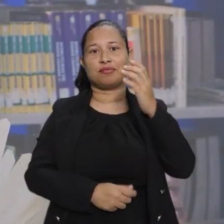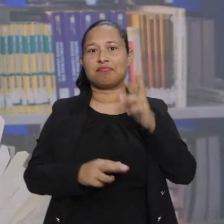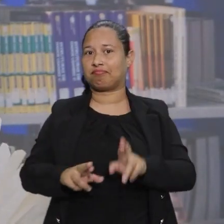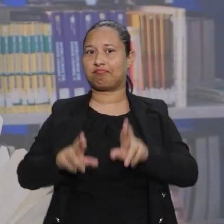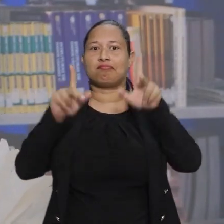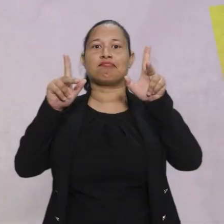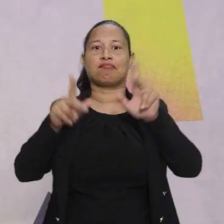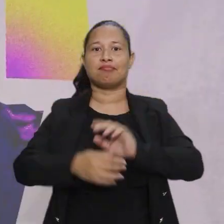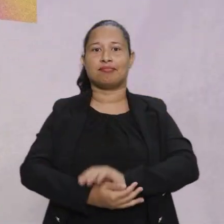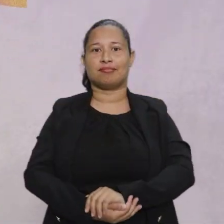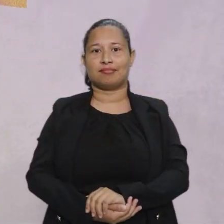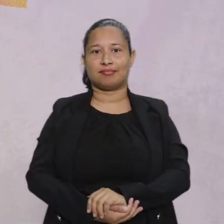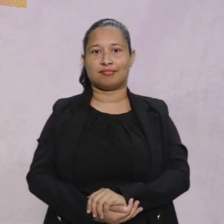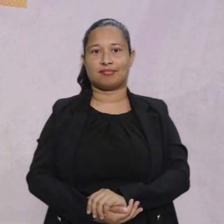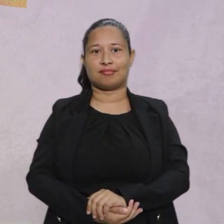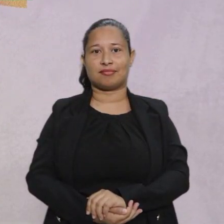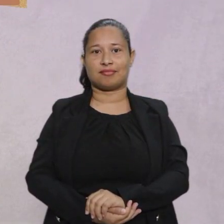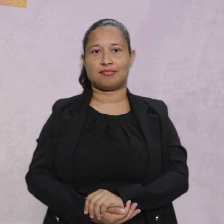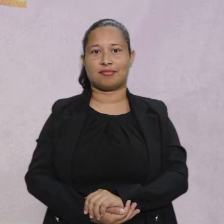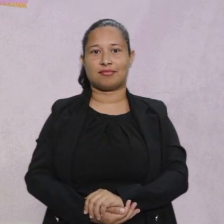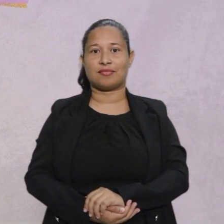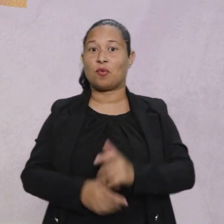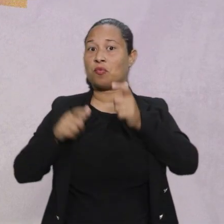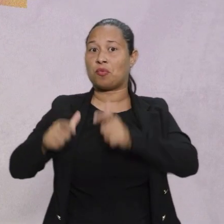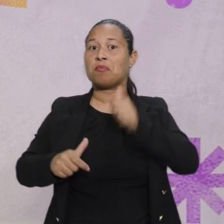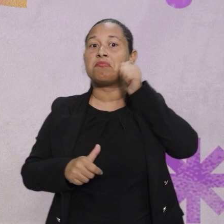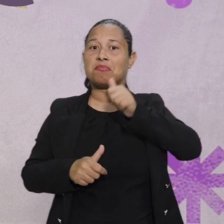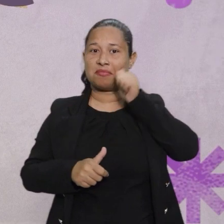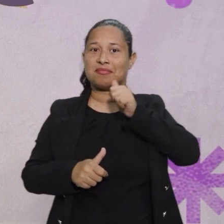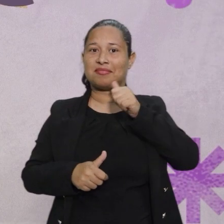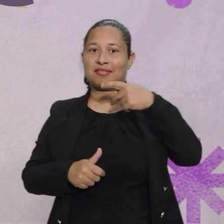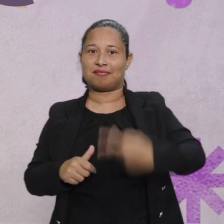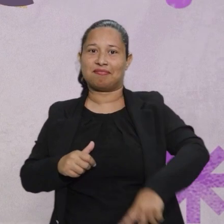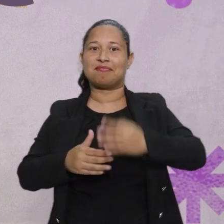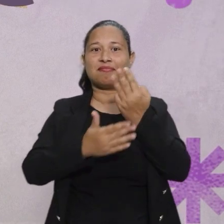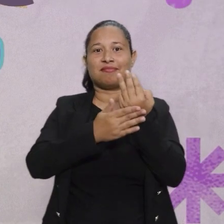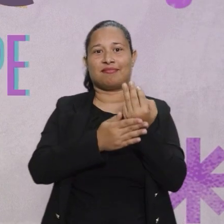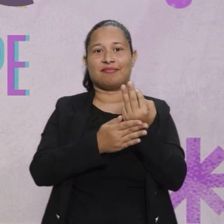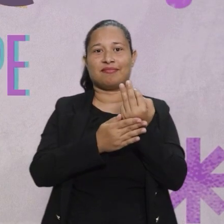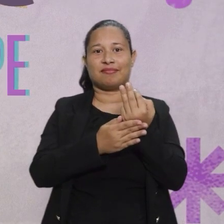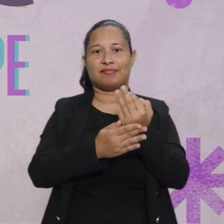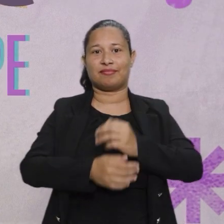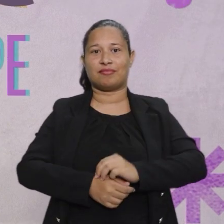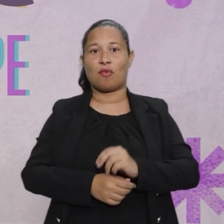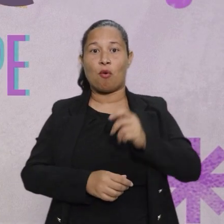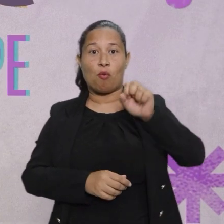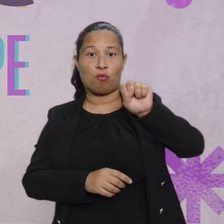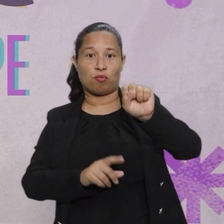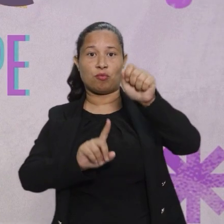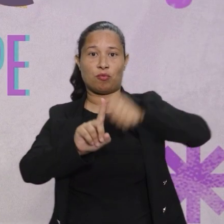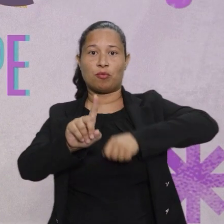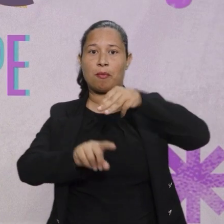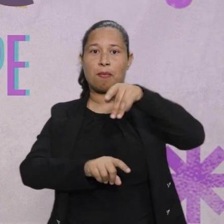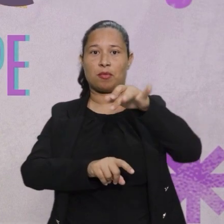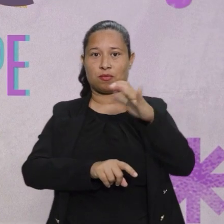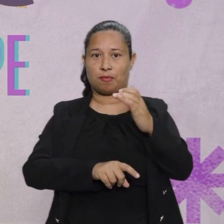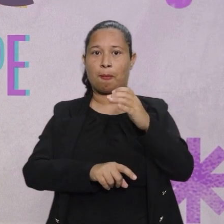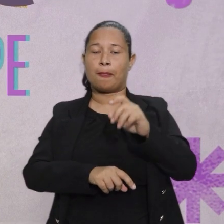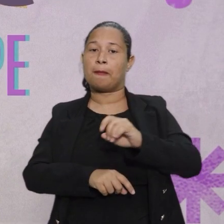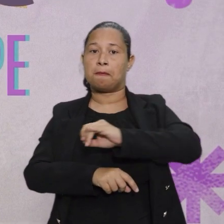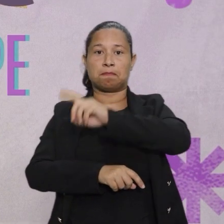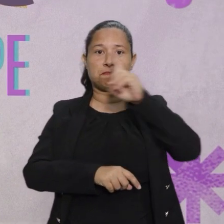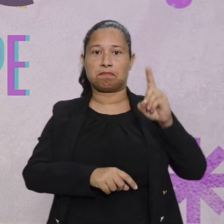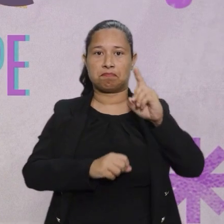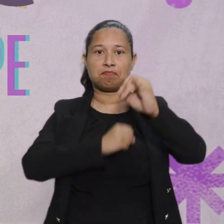Uma ciência é outra. Lugar de Mulher é na UFPE. 8 de março, Dia